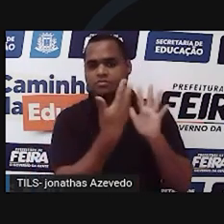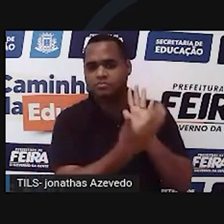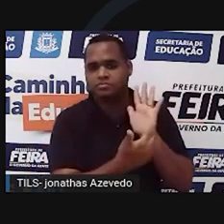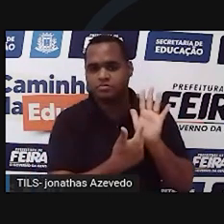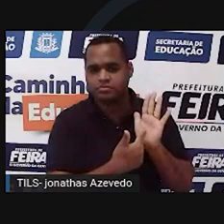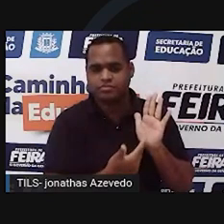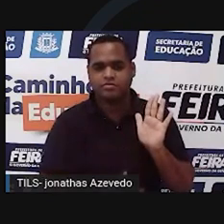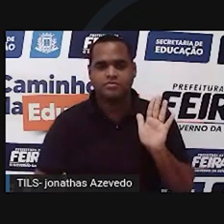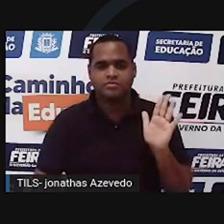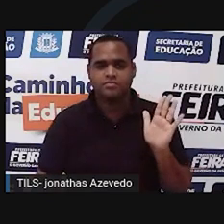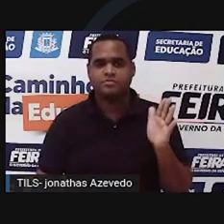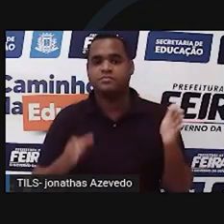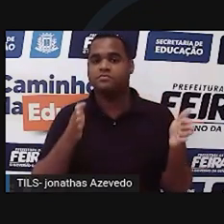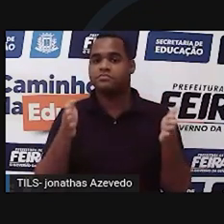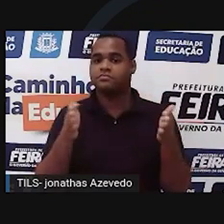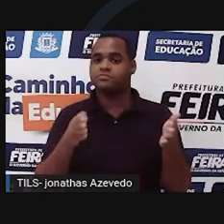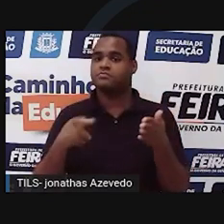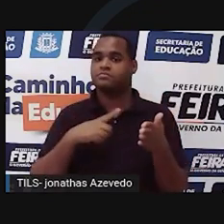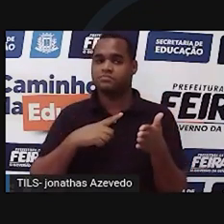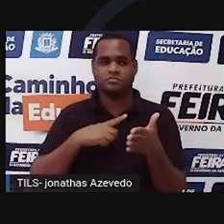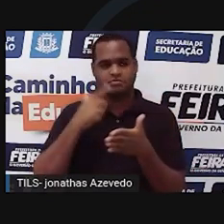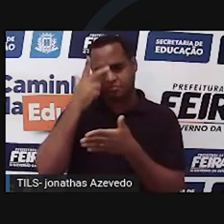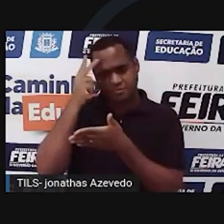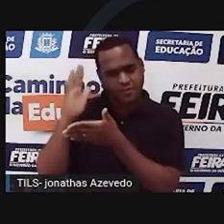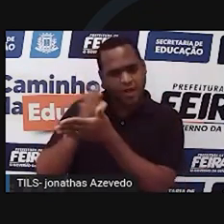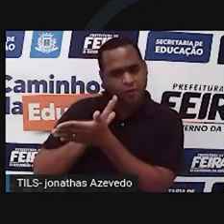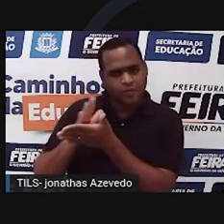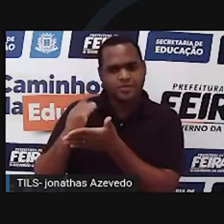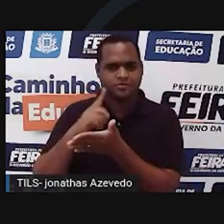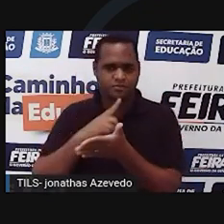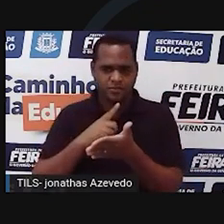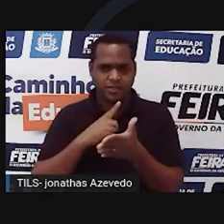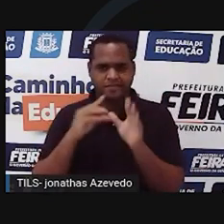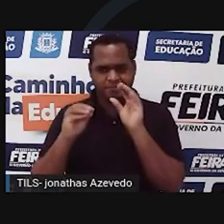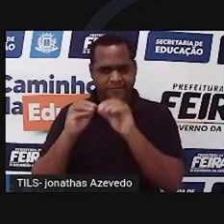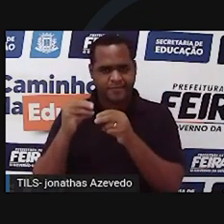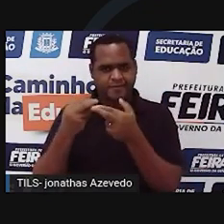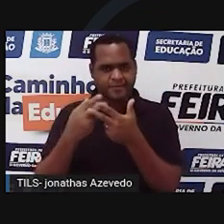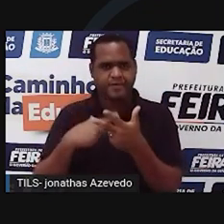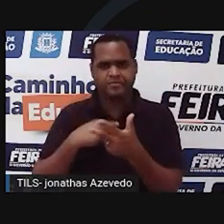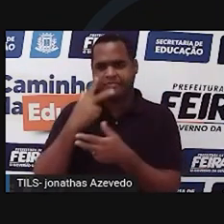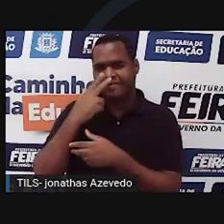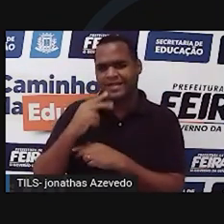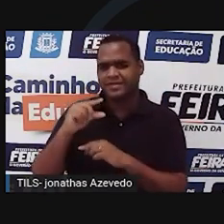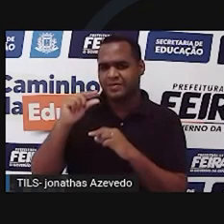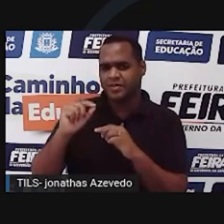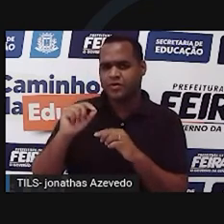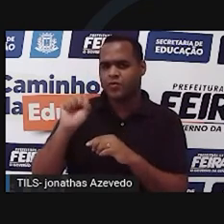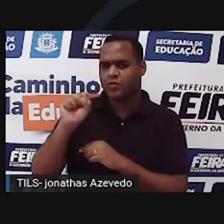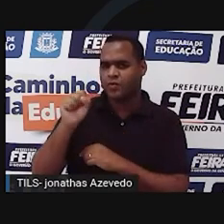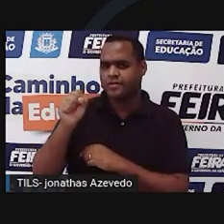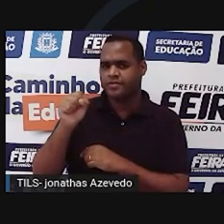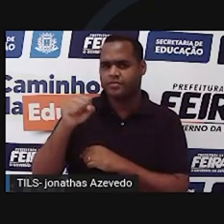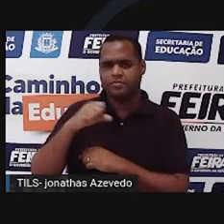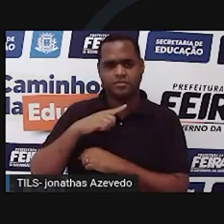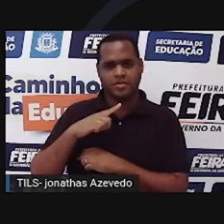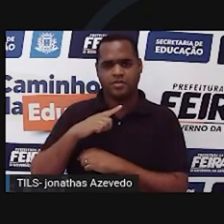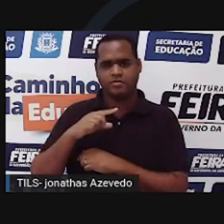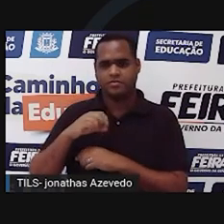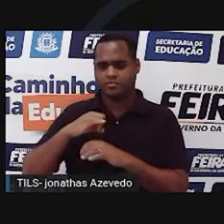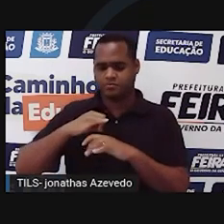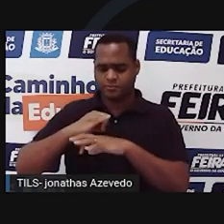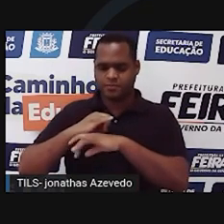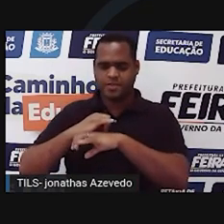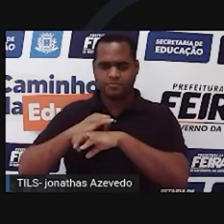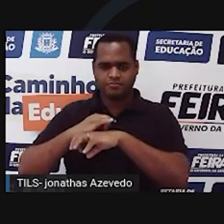é que o período de alguns dessas constelações é muito pequeno, 8, por exemplo, para escorpião, e